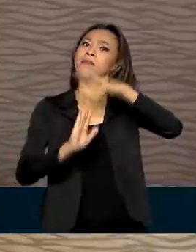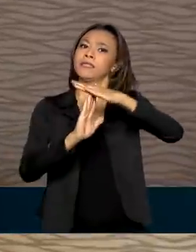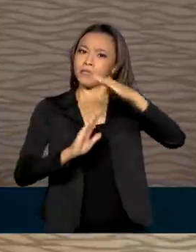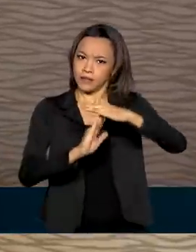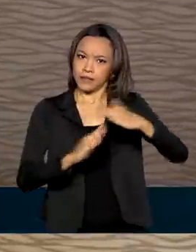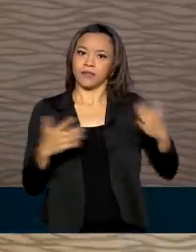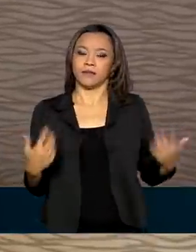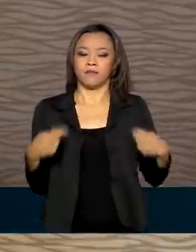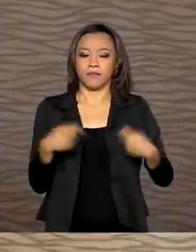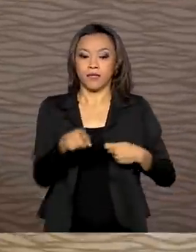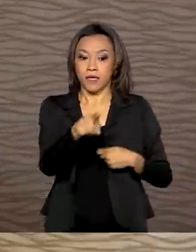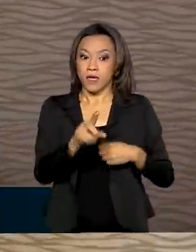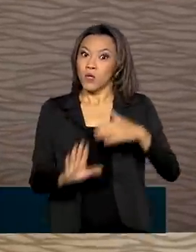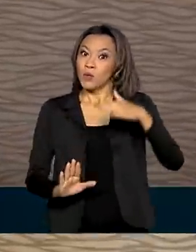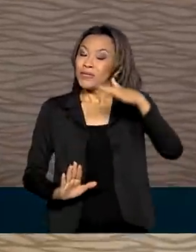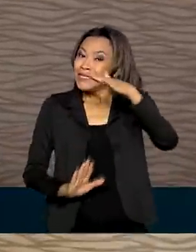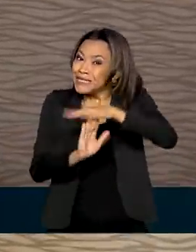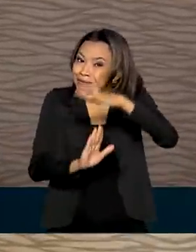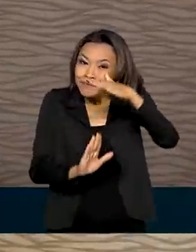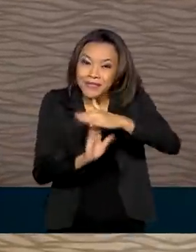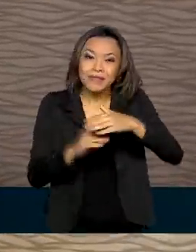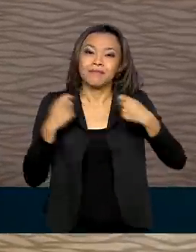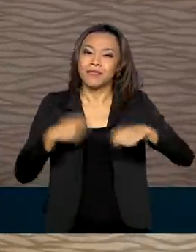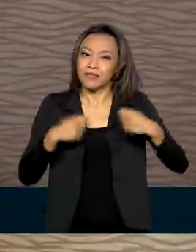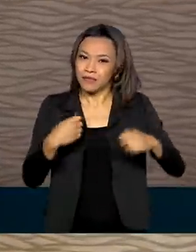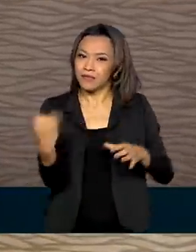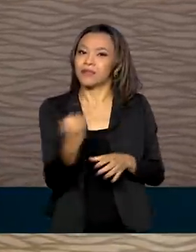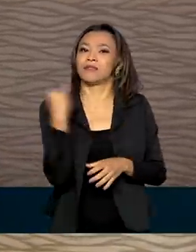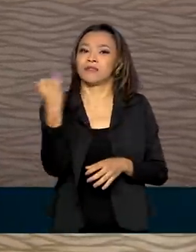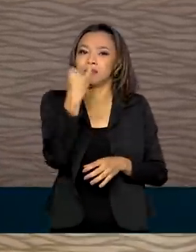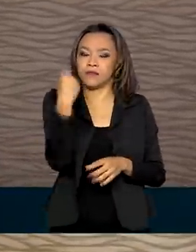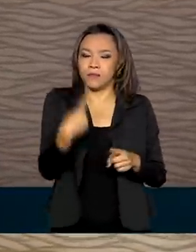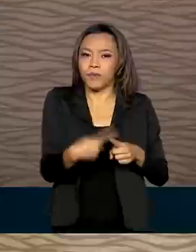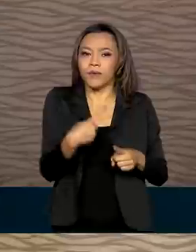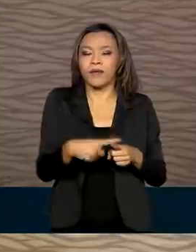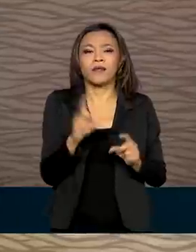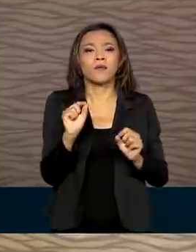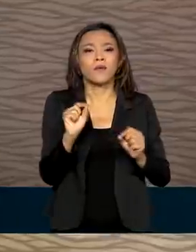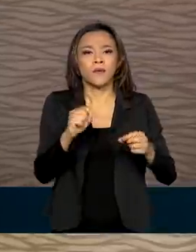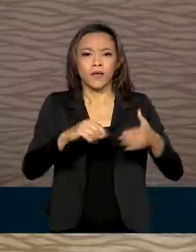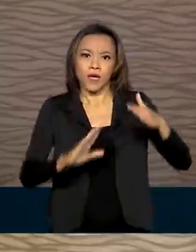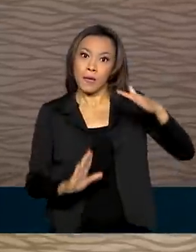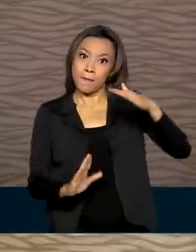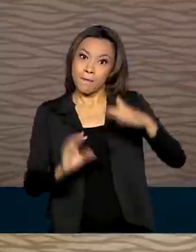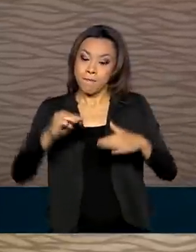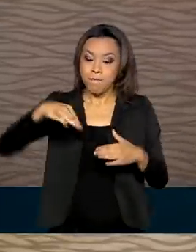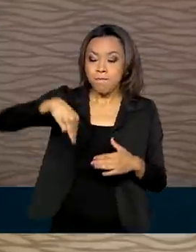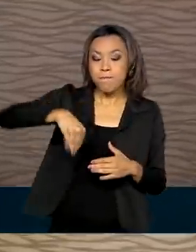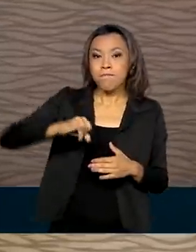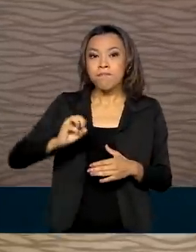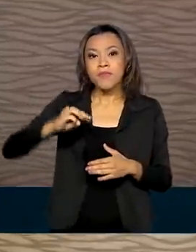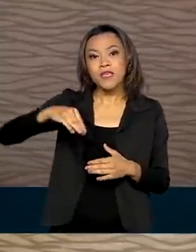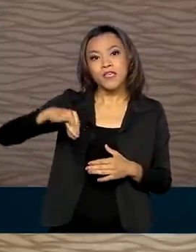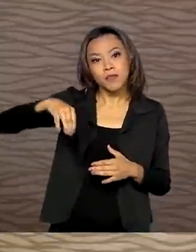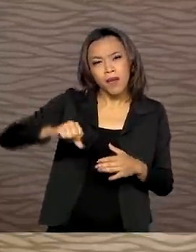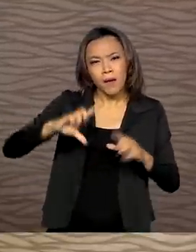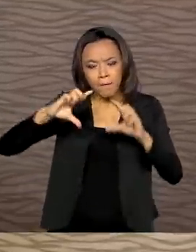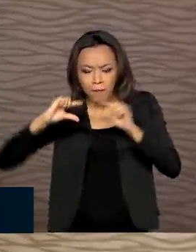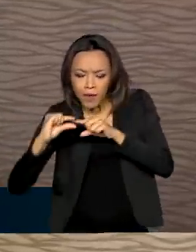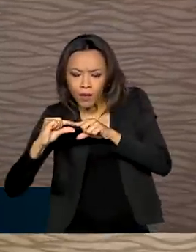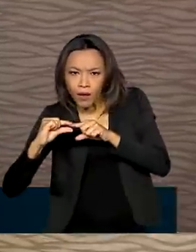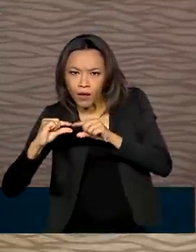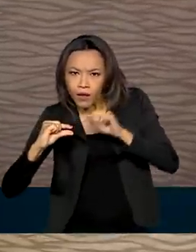Os limites mínimos são importantes porque eles fornecem uma quantidade mínima, um aporte mínimo para o